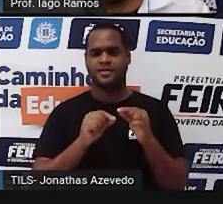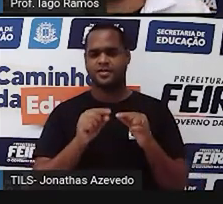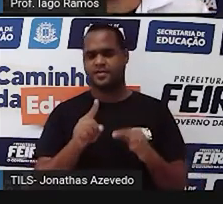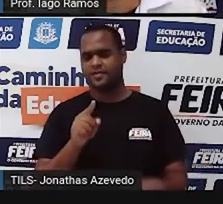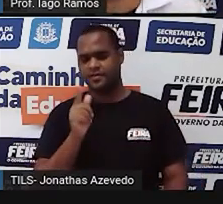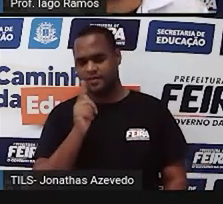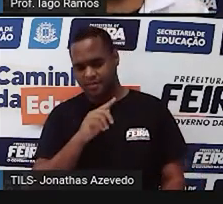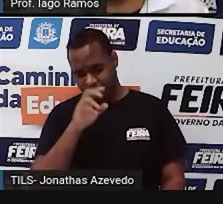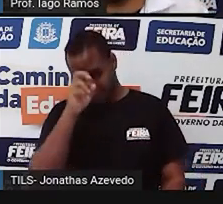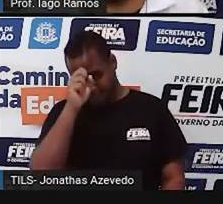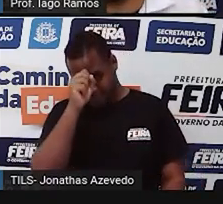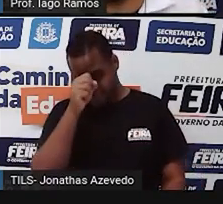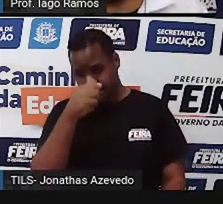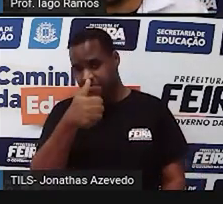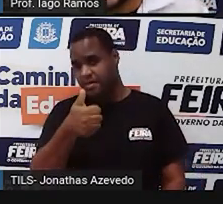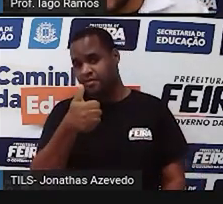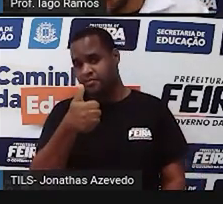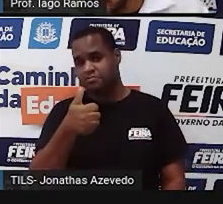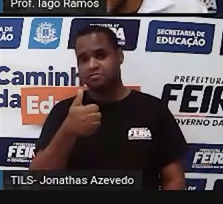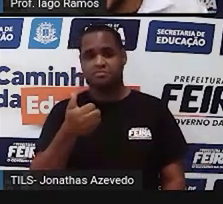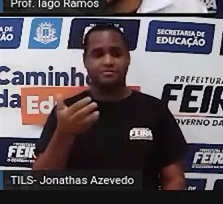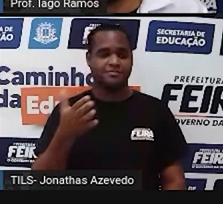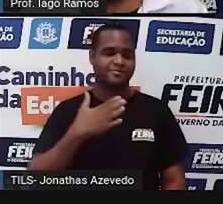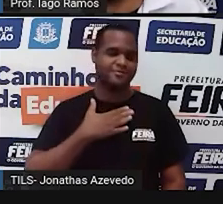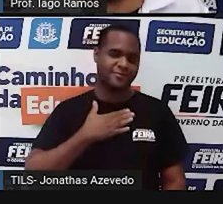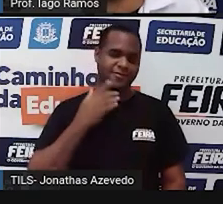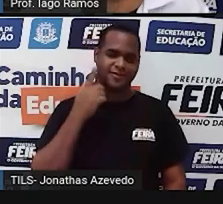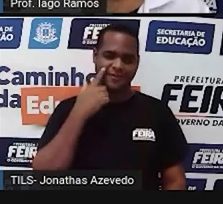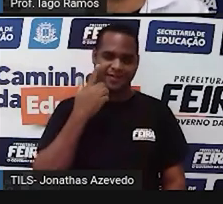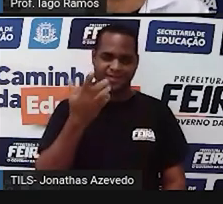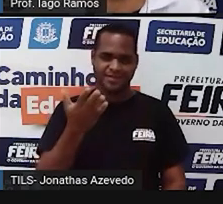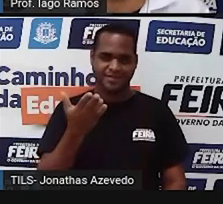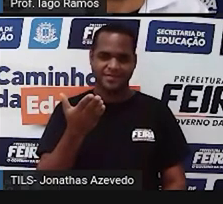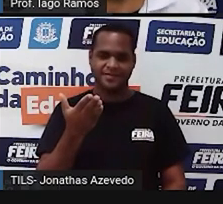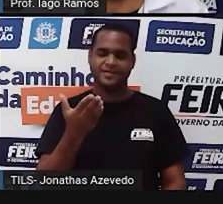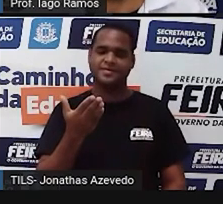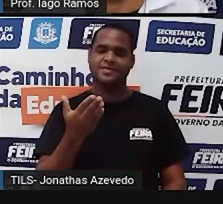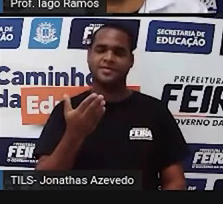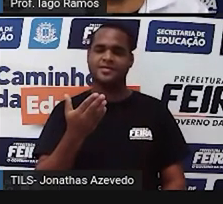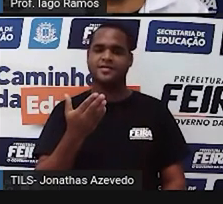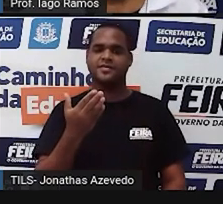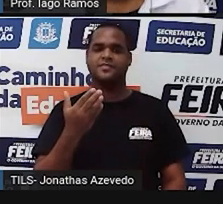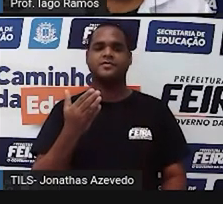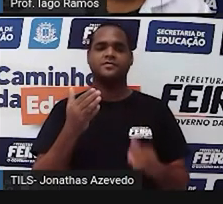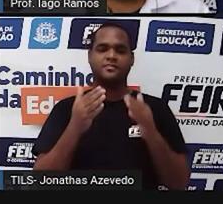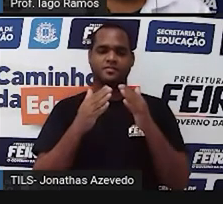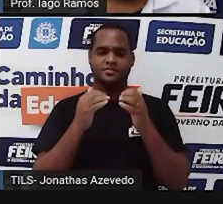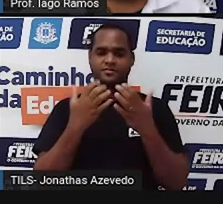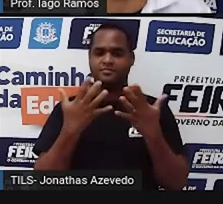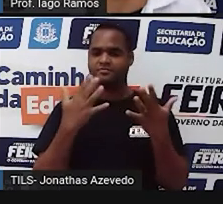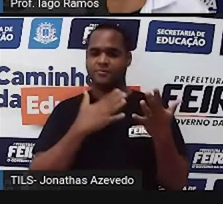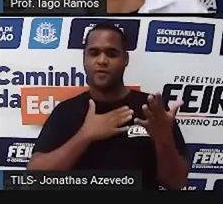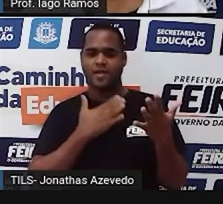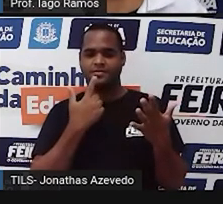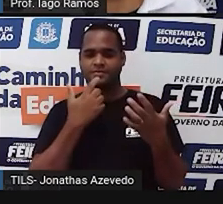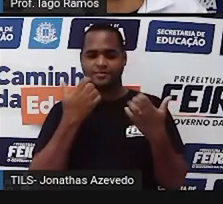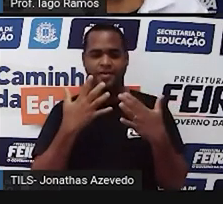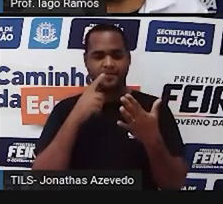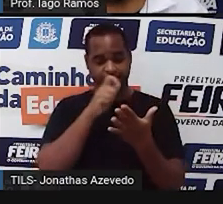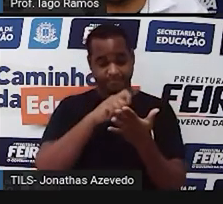conseguiu aprender dessa aula? Aí eu gostaria de te pedir, né, que você fizesse isso,